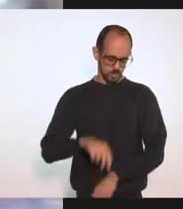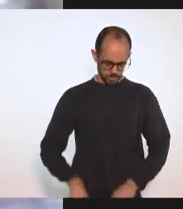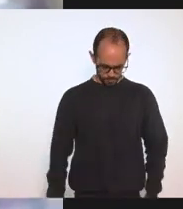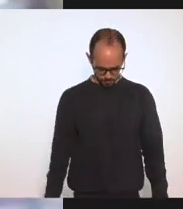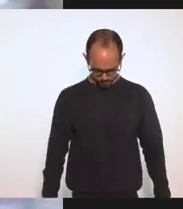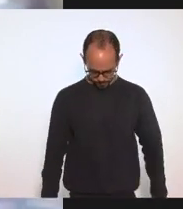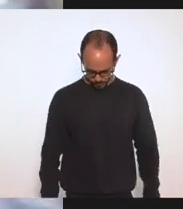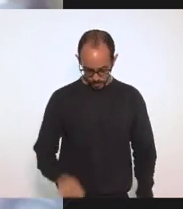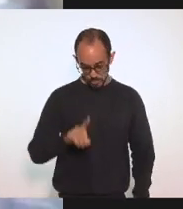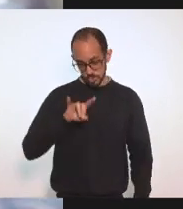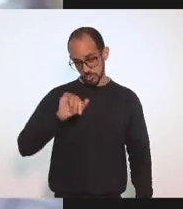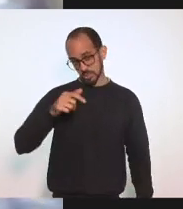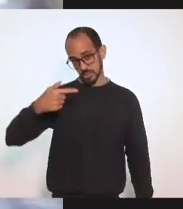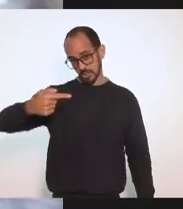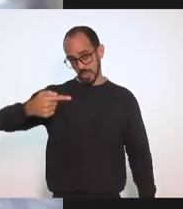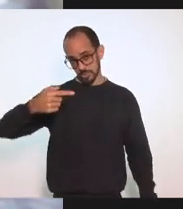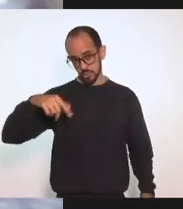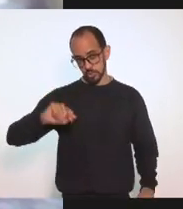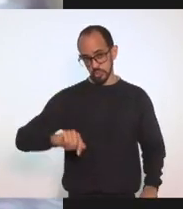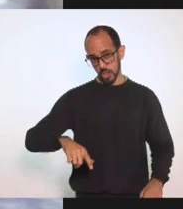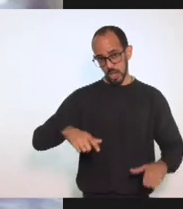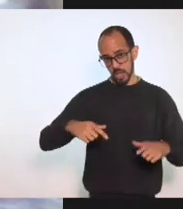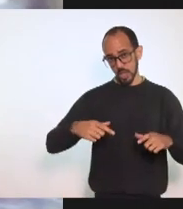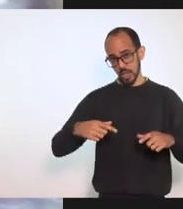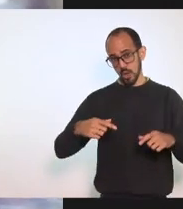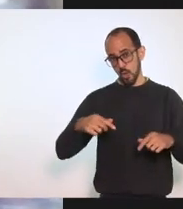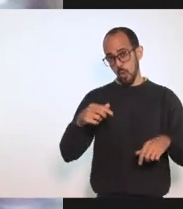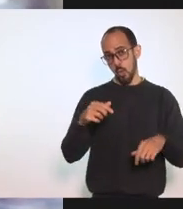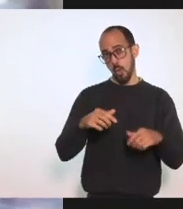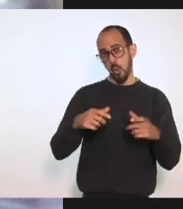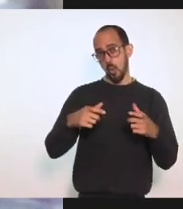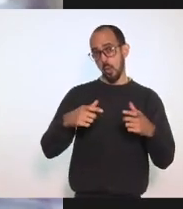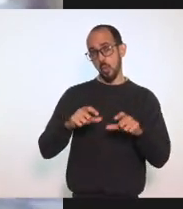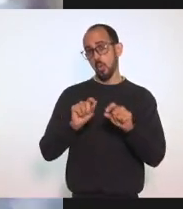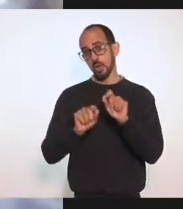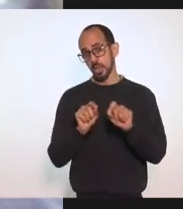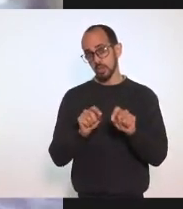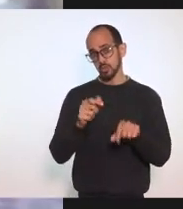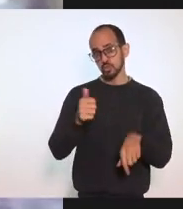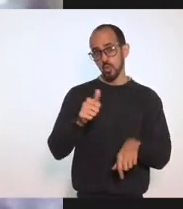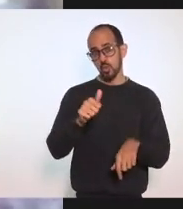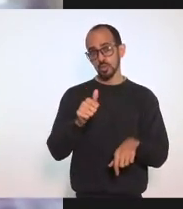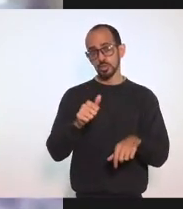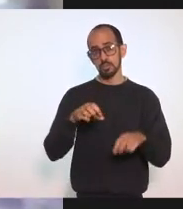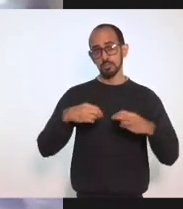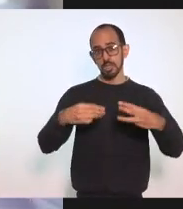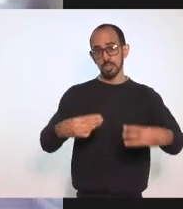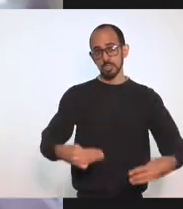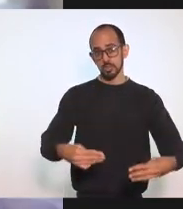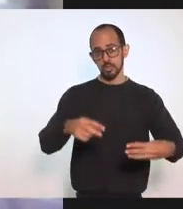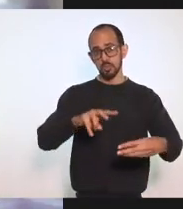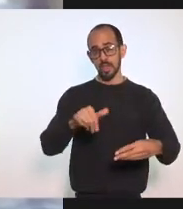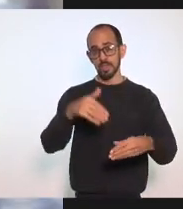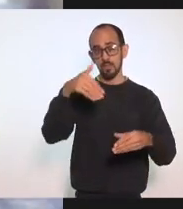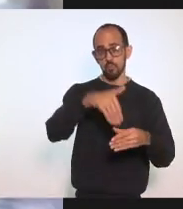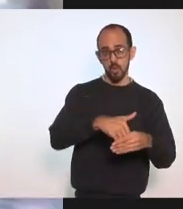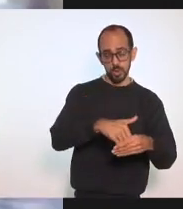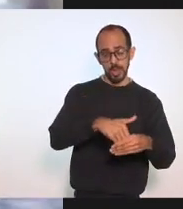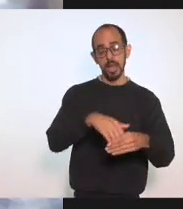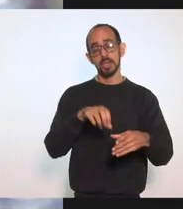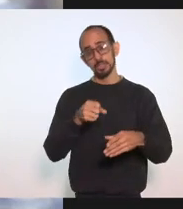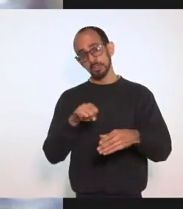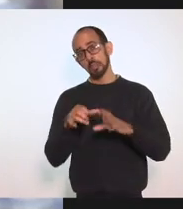Agora Dia 7 Onde Quando Os 11 Ministros Do STF Estarão Voltando No sentido De permitir